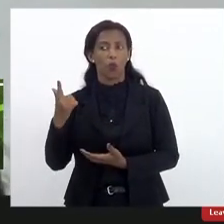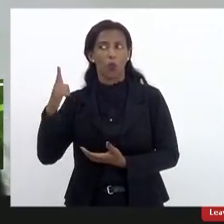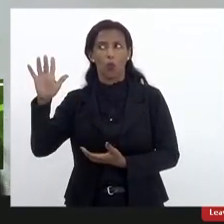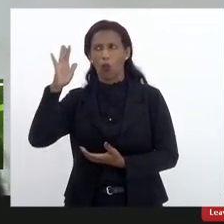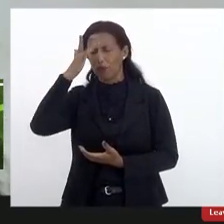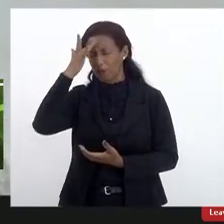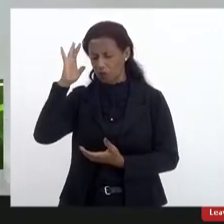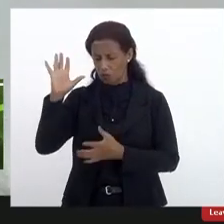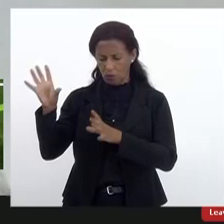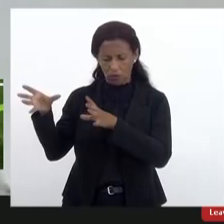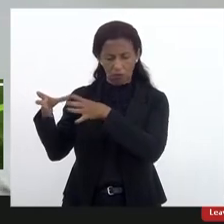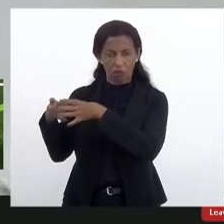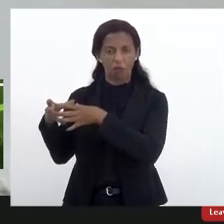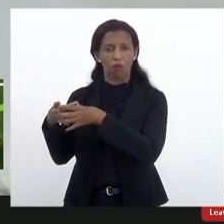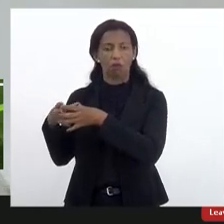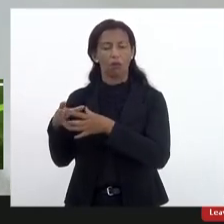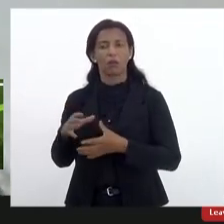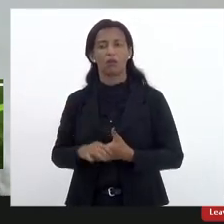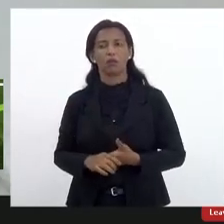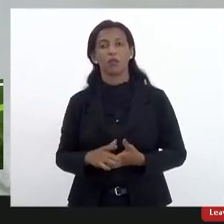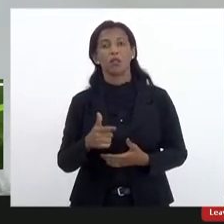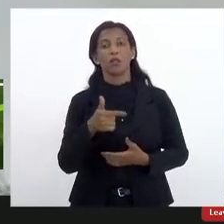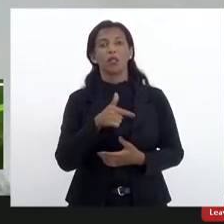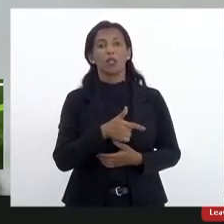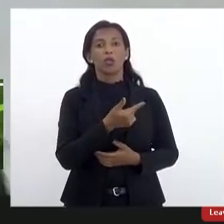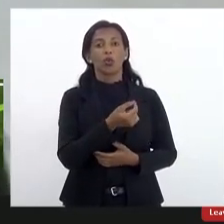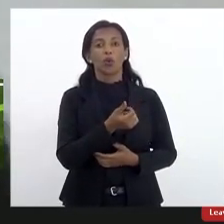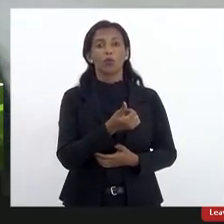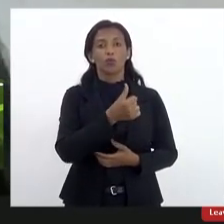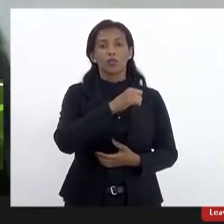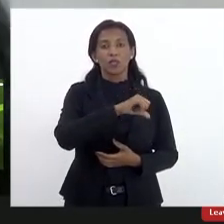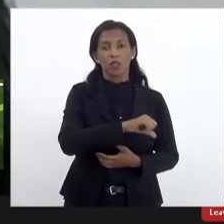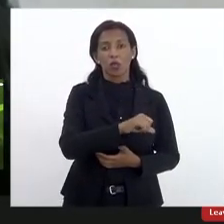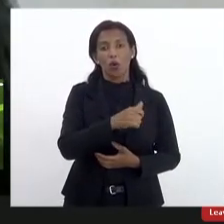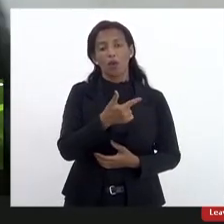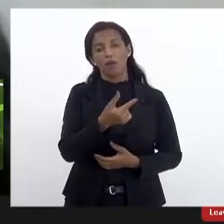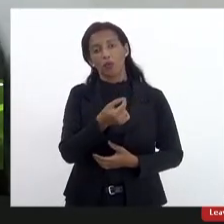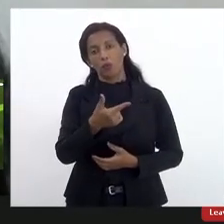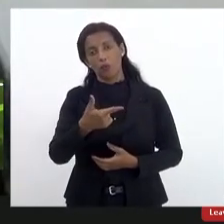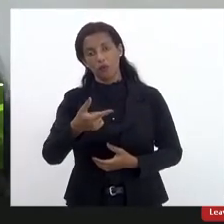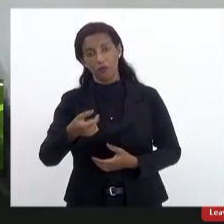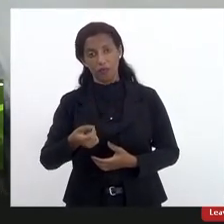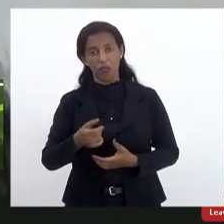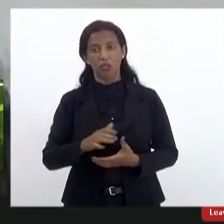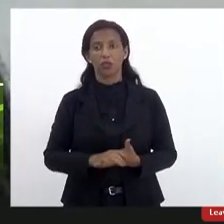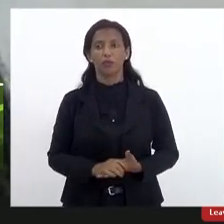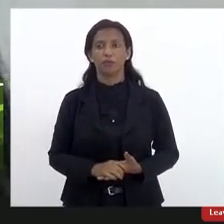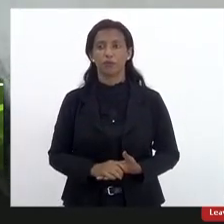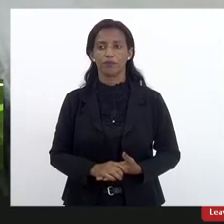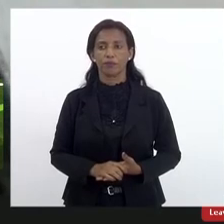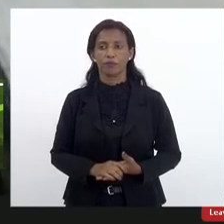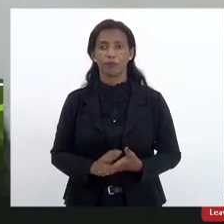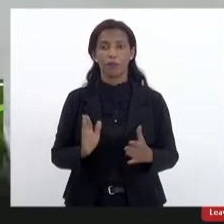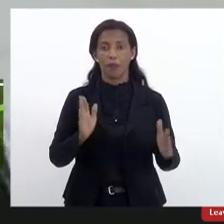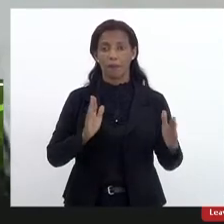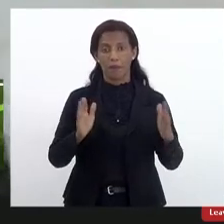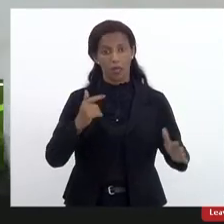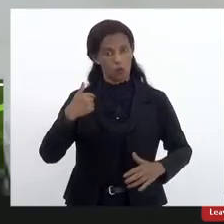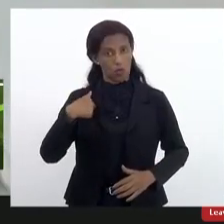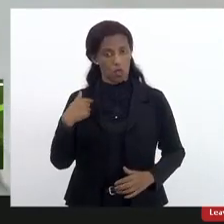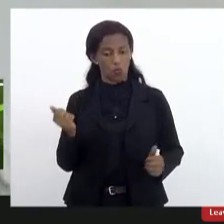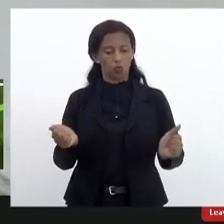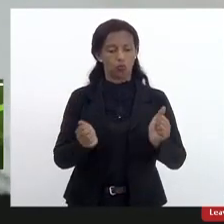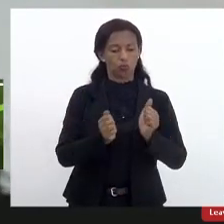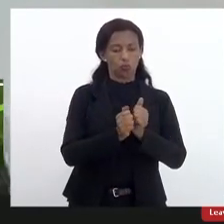conselheira e de 2019 a 2020 no período que eu estive